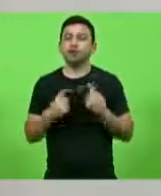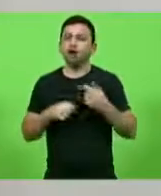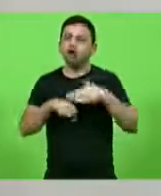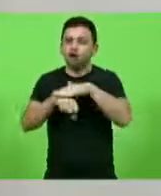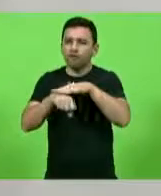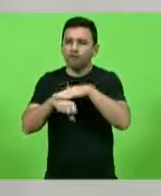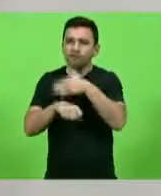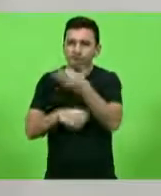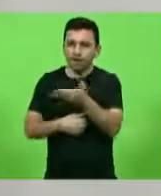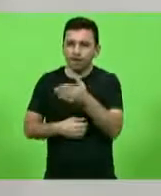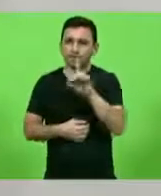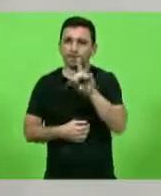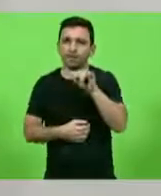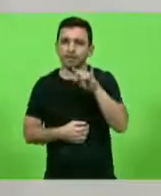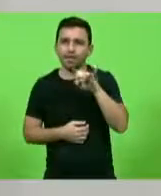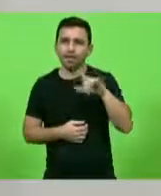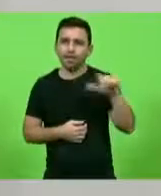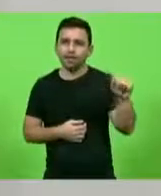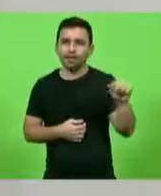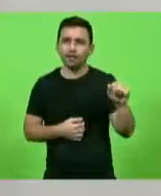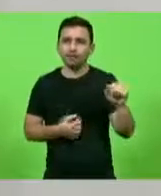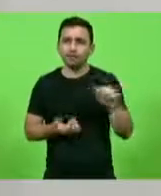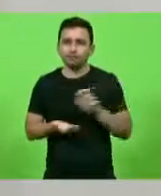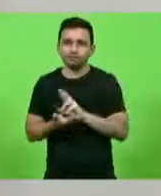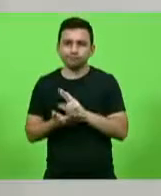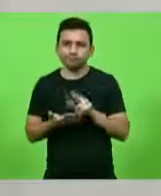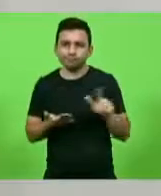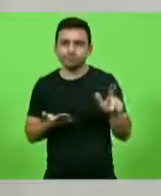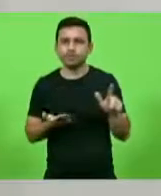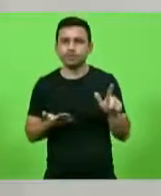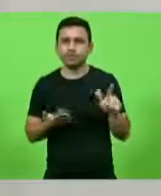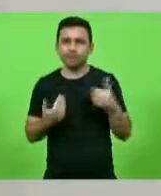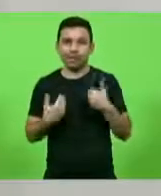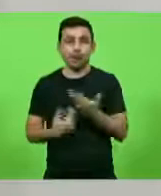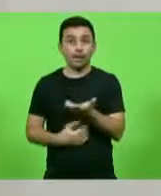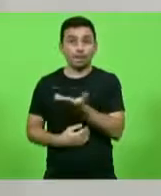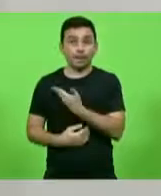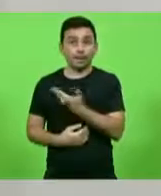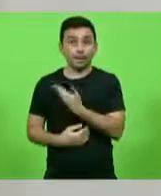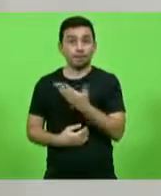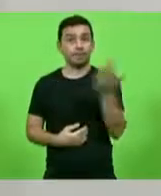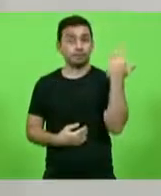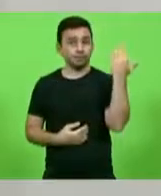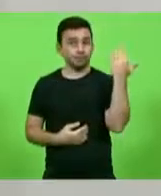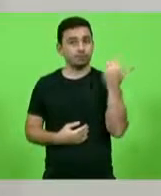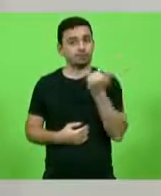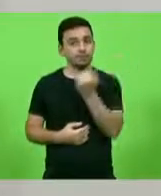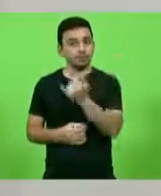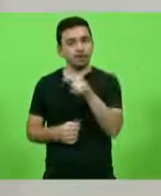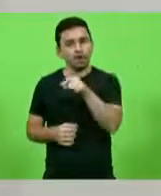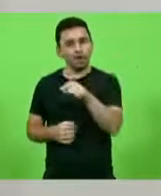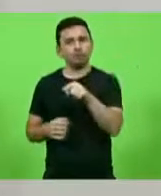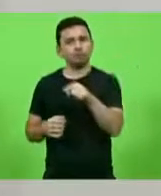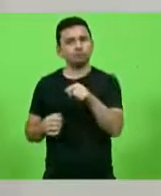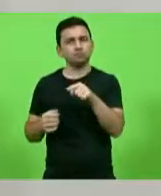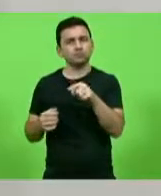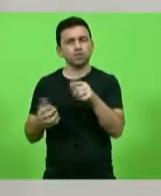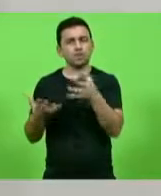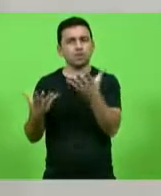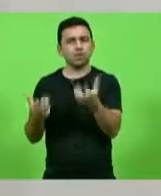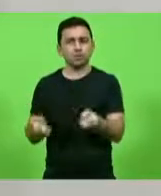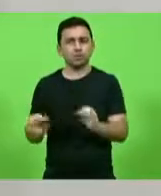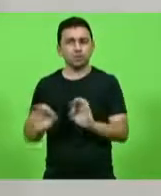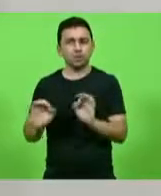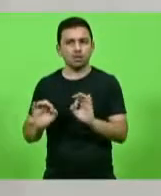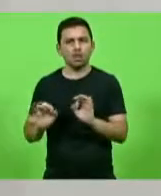tivemos com ela, entre as muitas coisas que eu, pessoalmente, como amiga dela à época, sugeri, foi que renunciasse, que deixasse Moisés